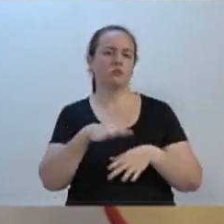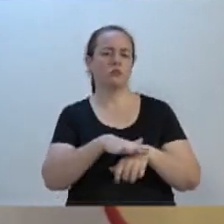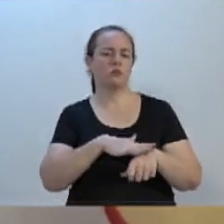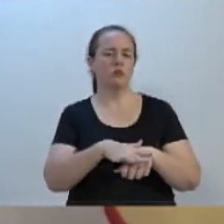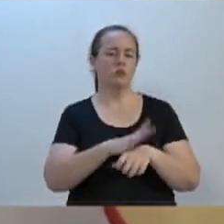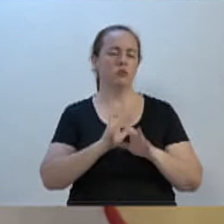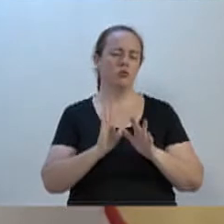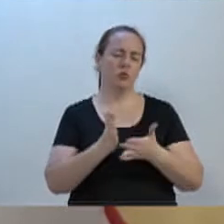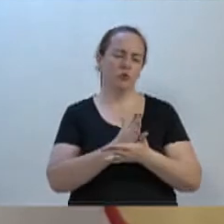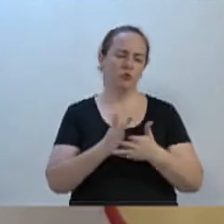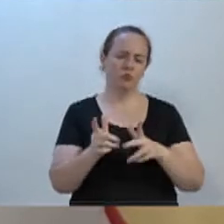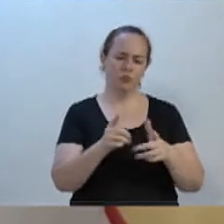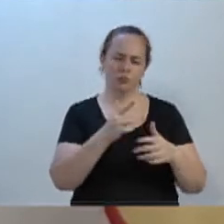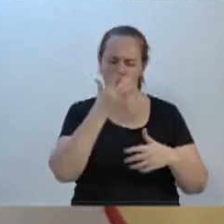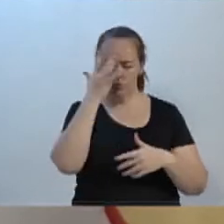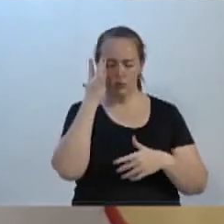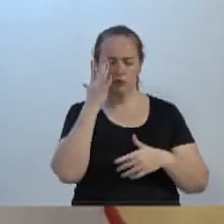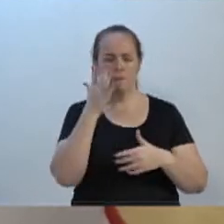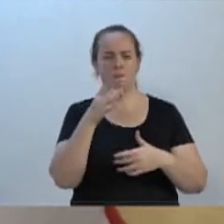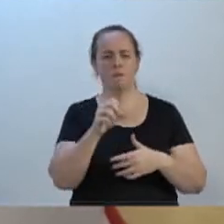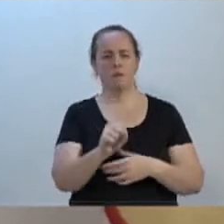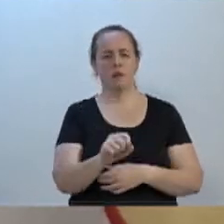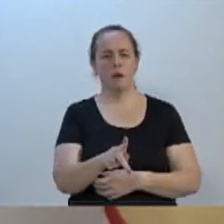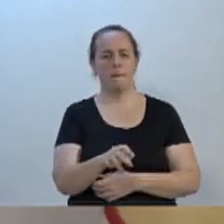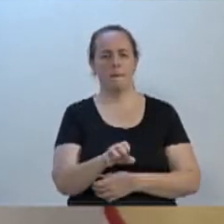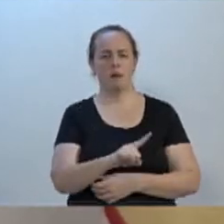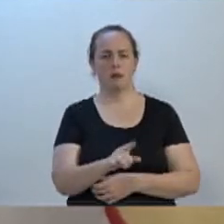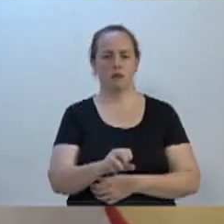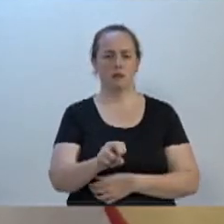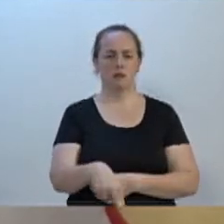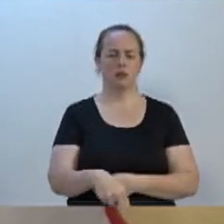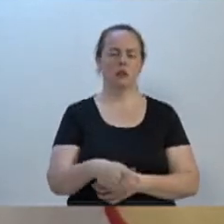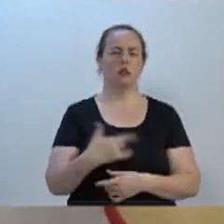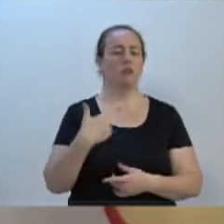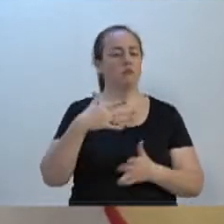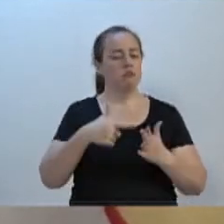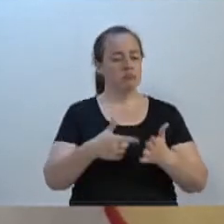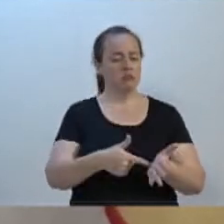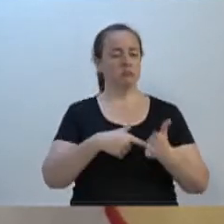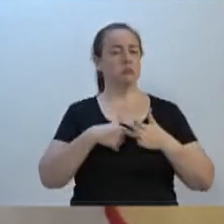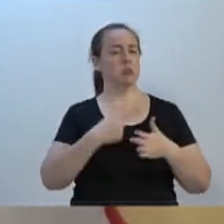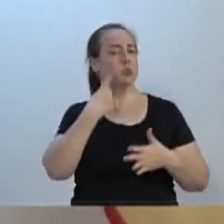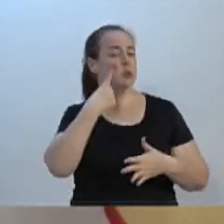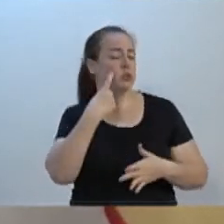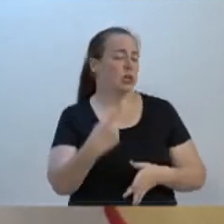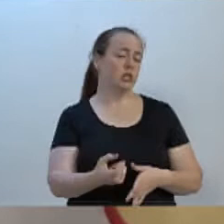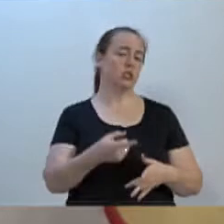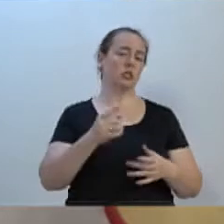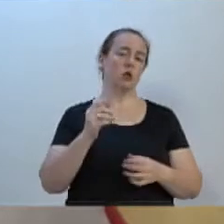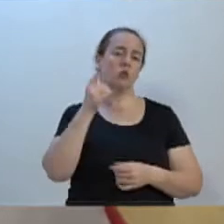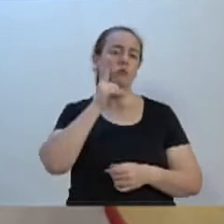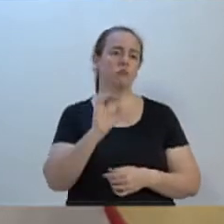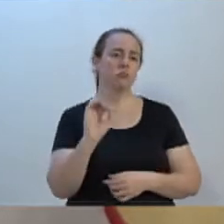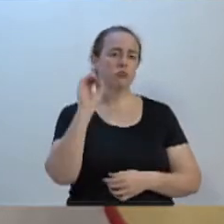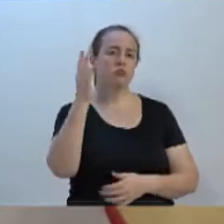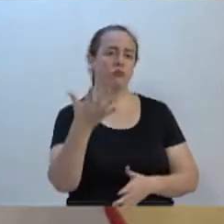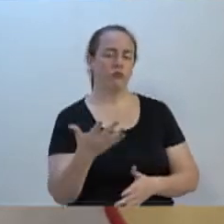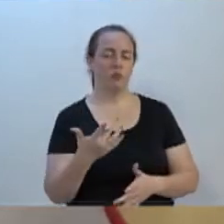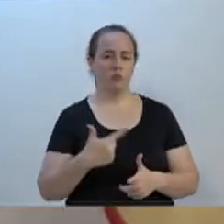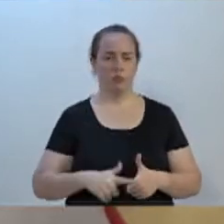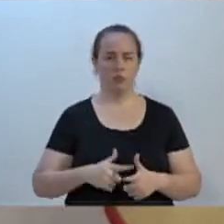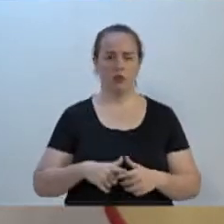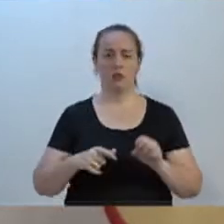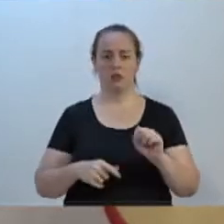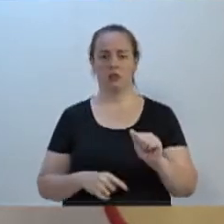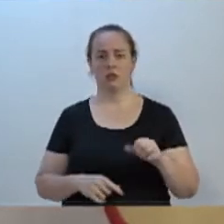Spezin. Ele tem sido muito solícito, tem se mostrado com interesse, demonstrado interesse em resolver essa situação. O